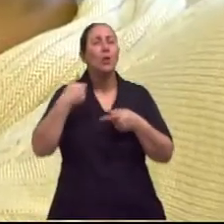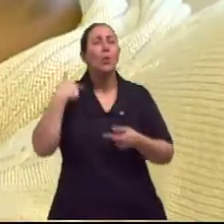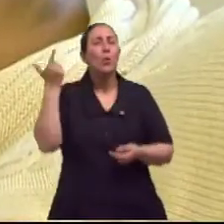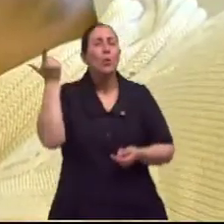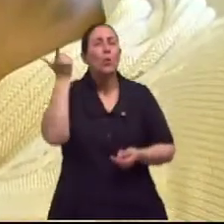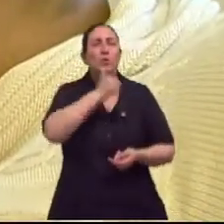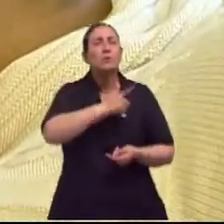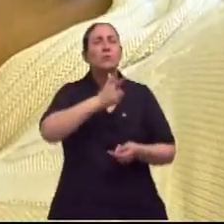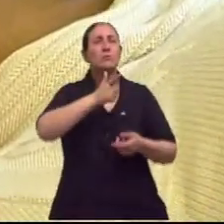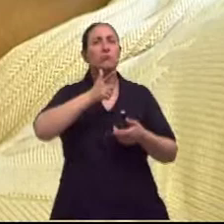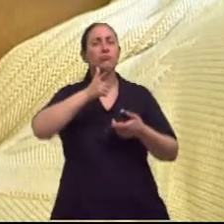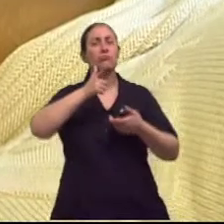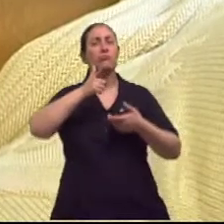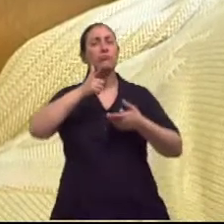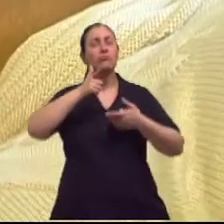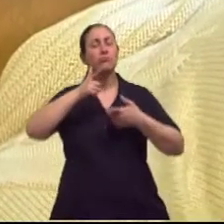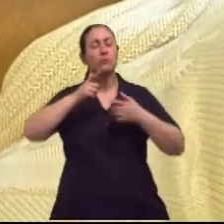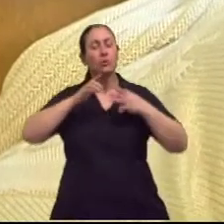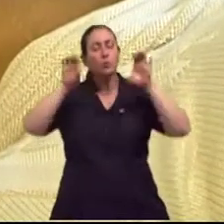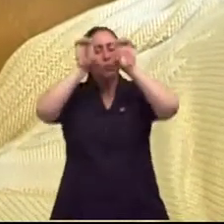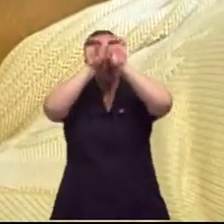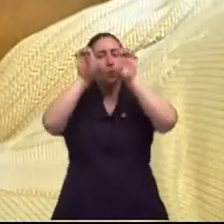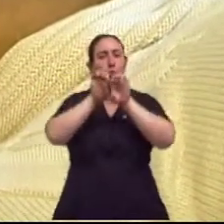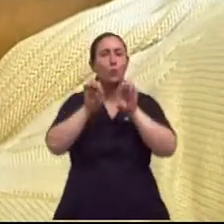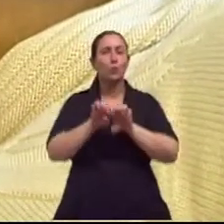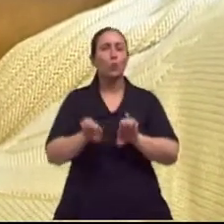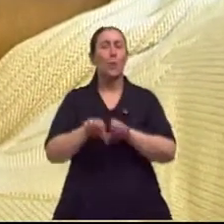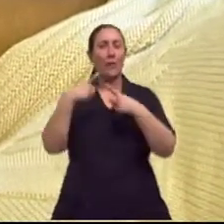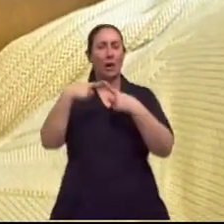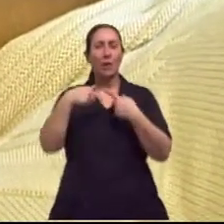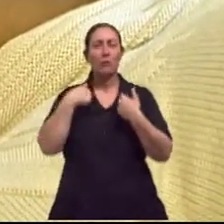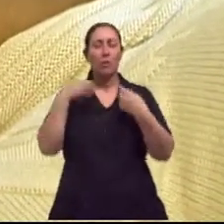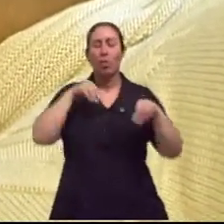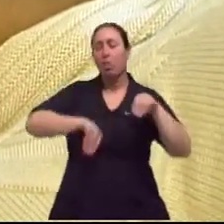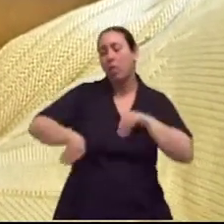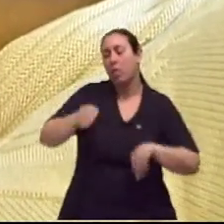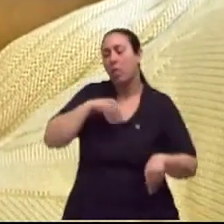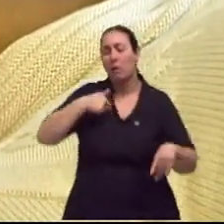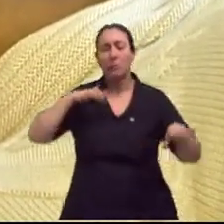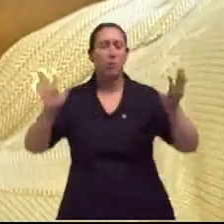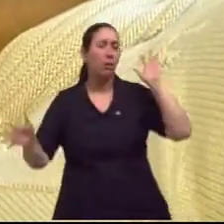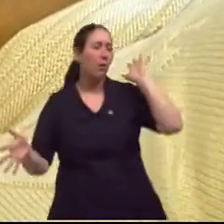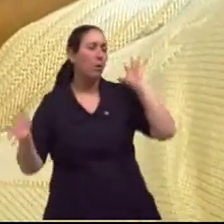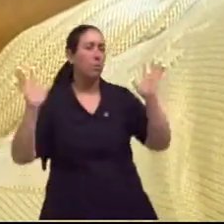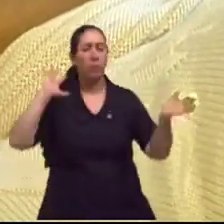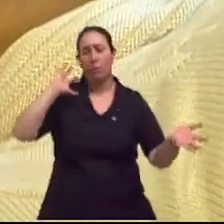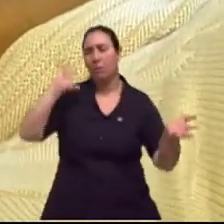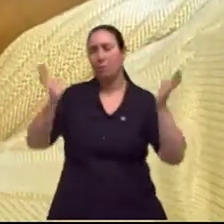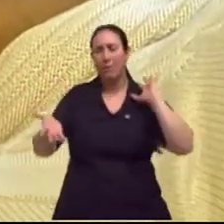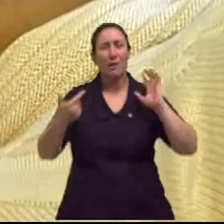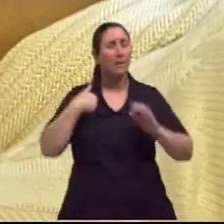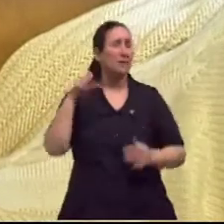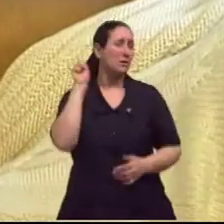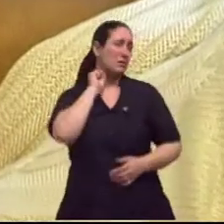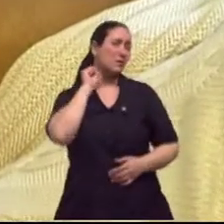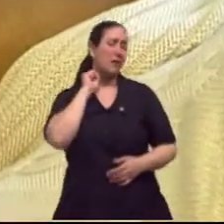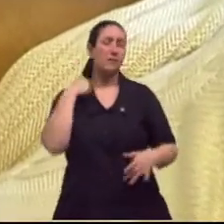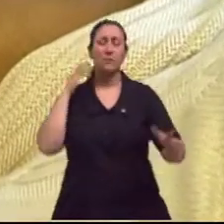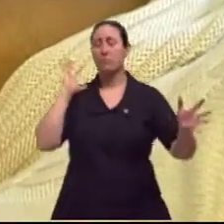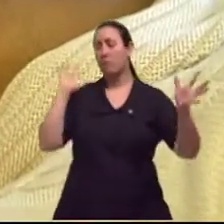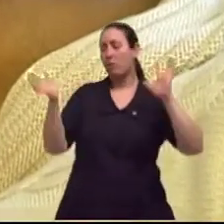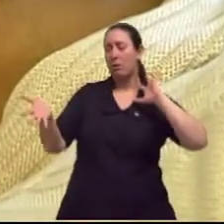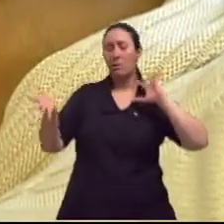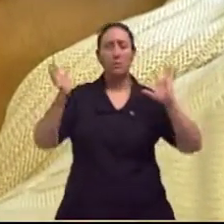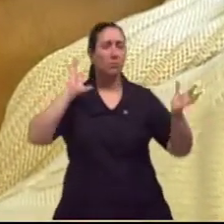me estruturar, assim, emocionalmente, né, aliviar bastante o estresse que eu sentia,